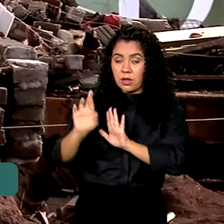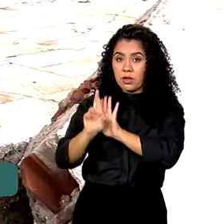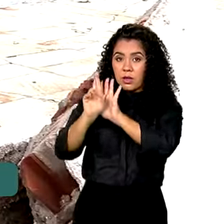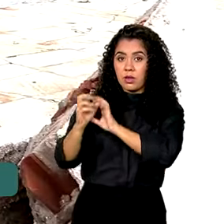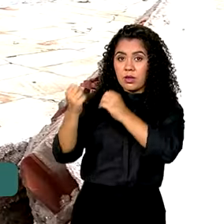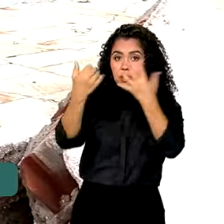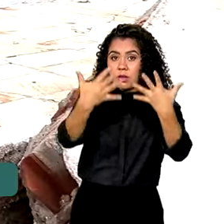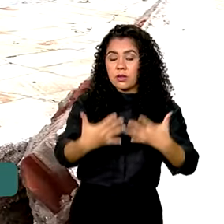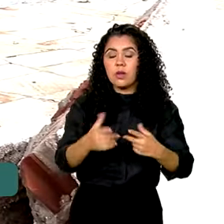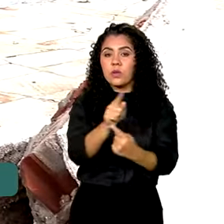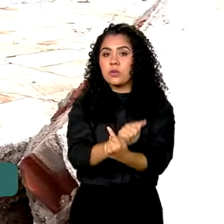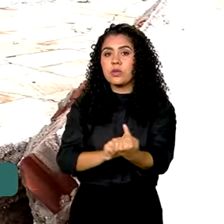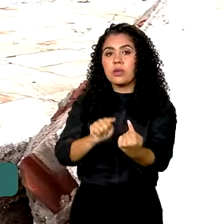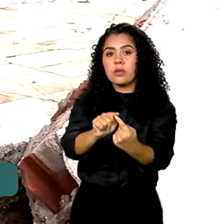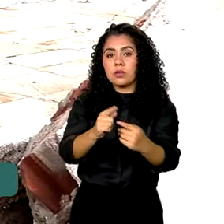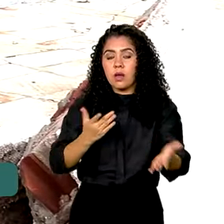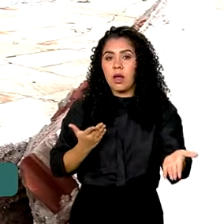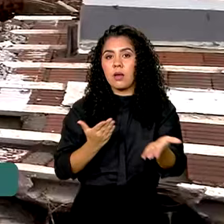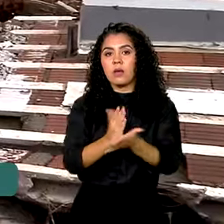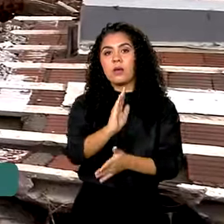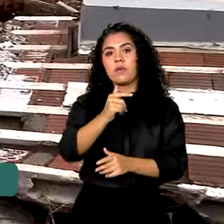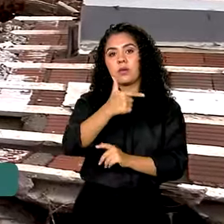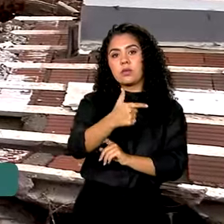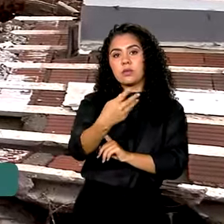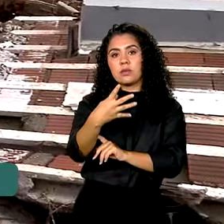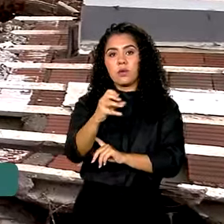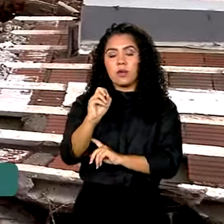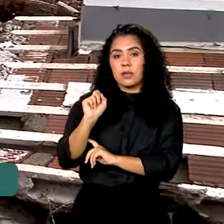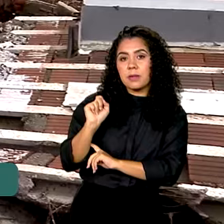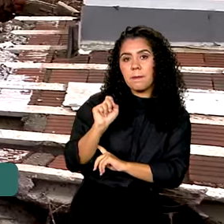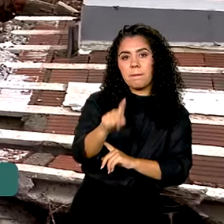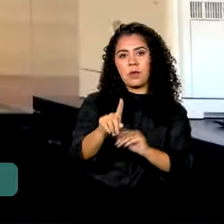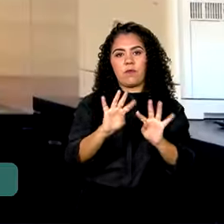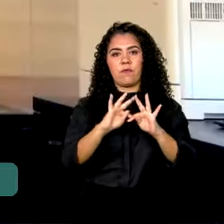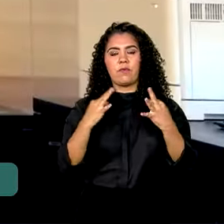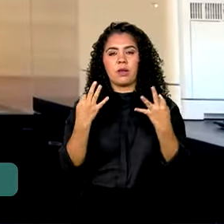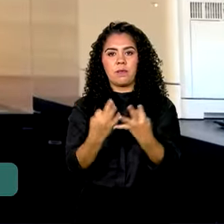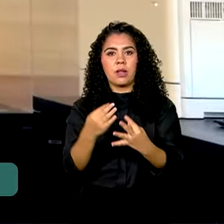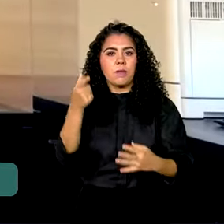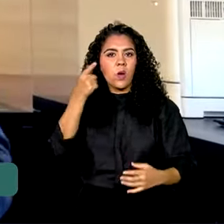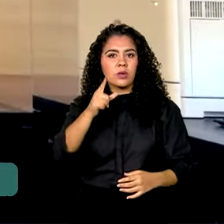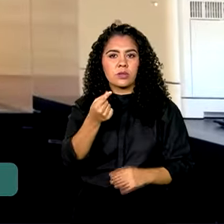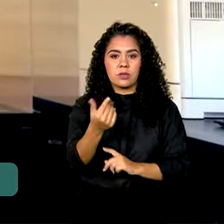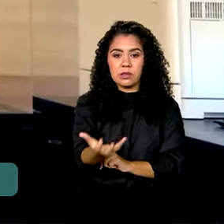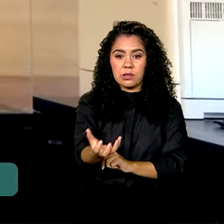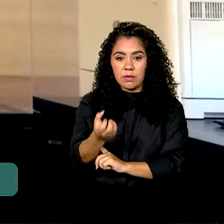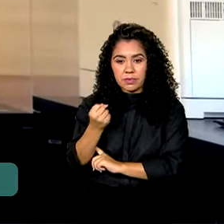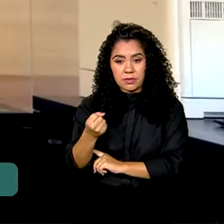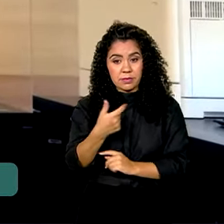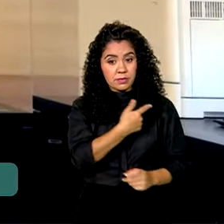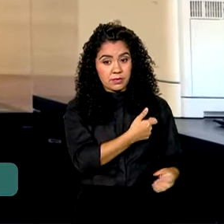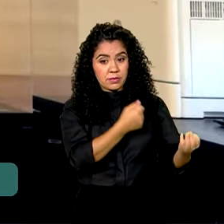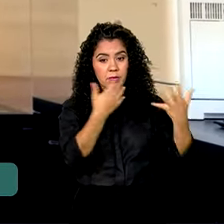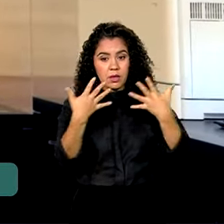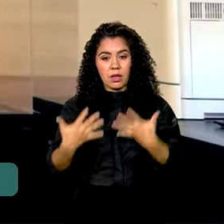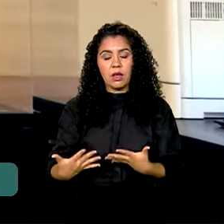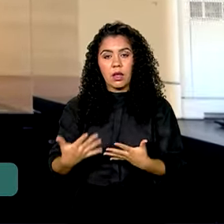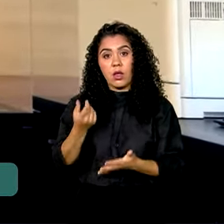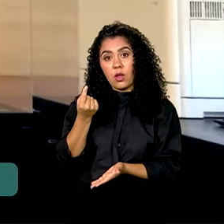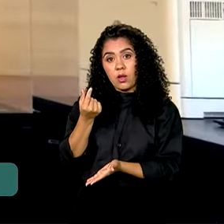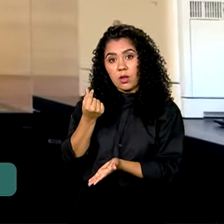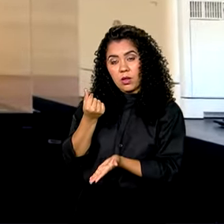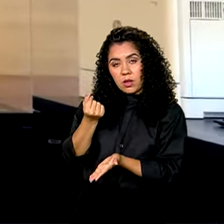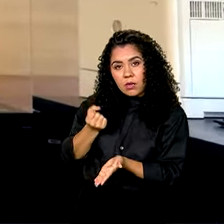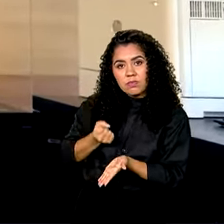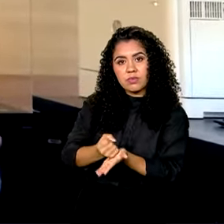aprovar 240 mil famílias para o Auxílio Reconstrução. O Auxílio Reconstrução é realmente muito